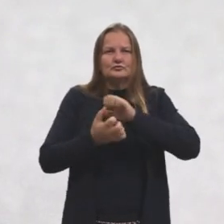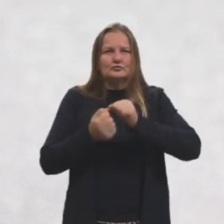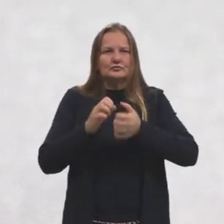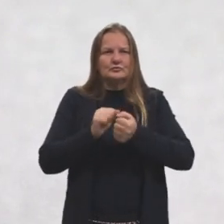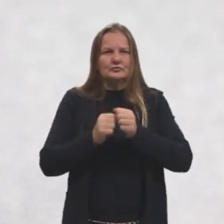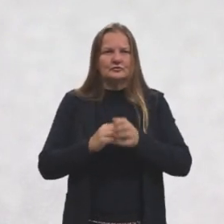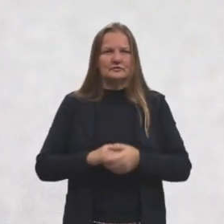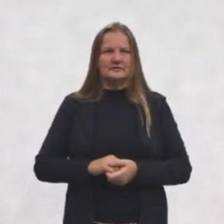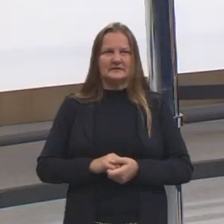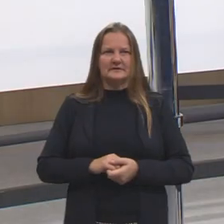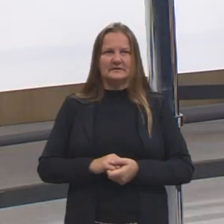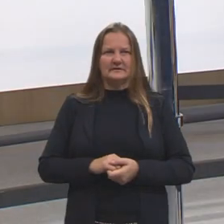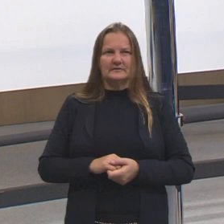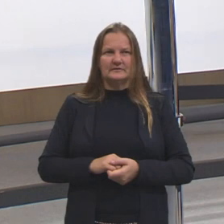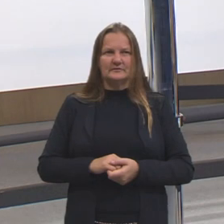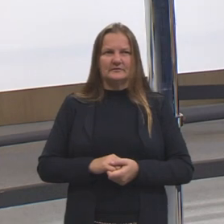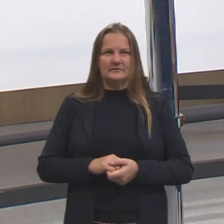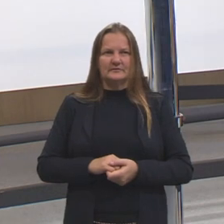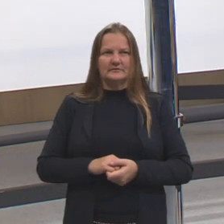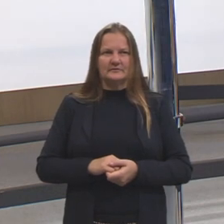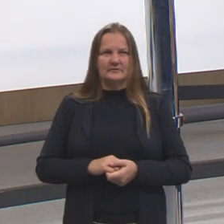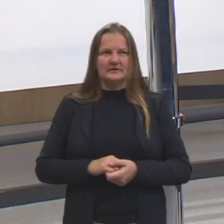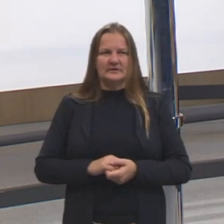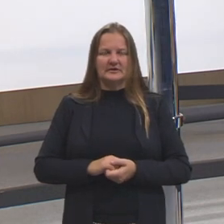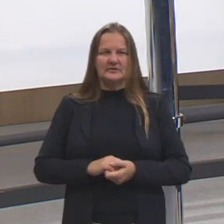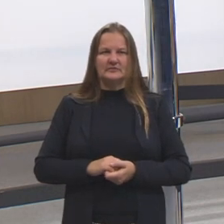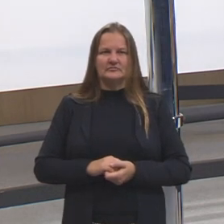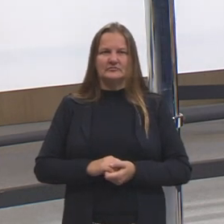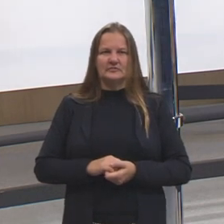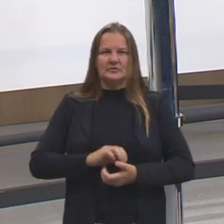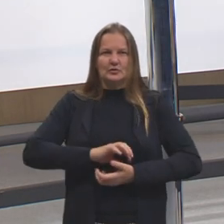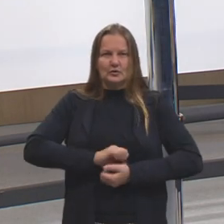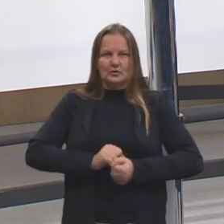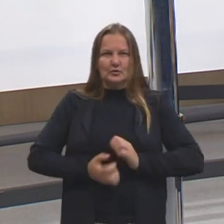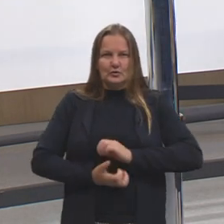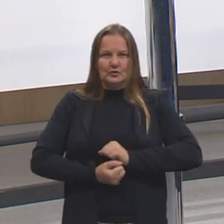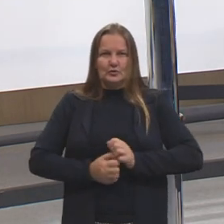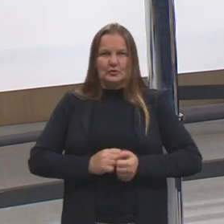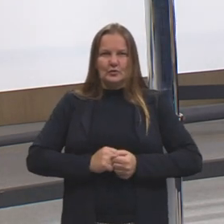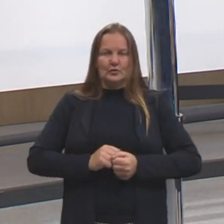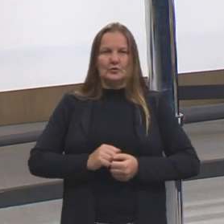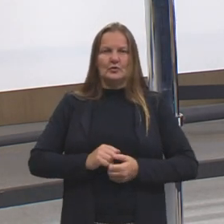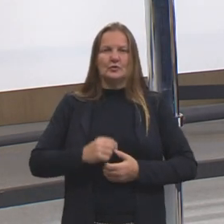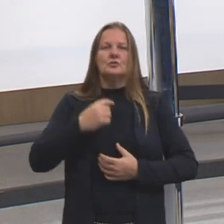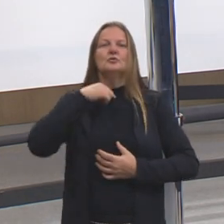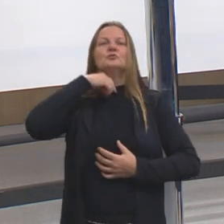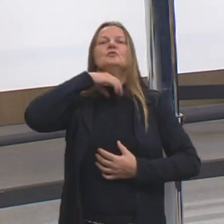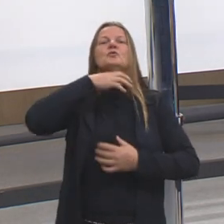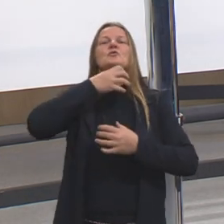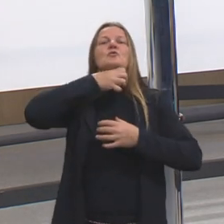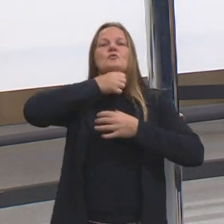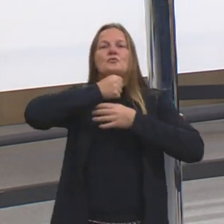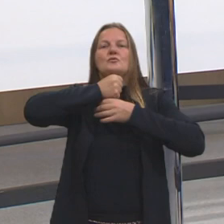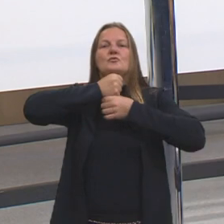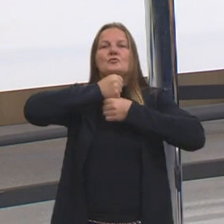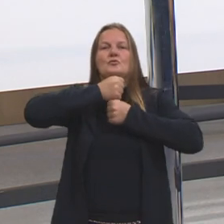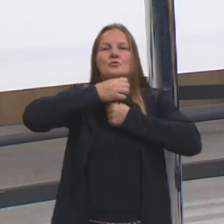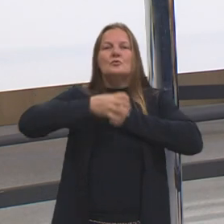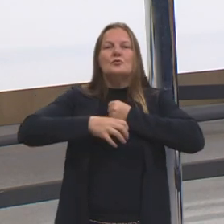Certo, gente? Então, lá, depois, no esôfago, com os movimentos peristálticos,